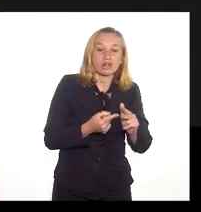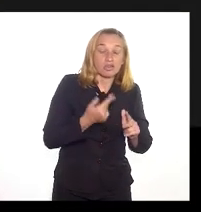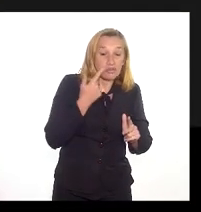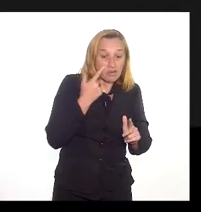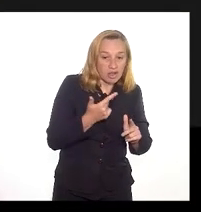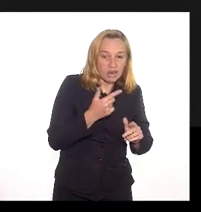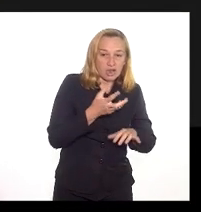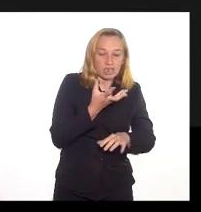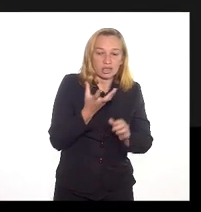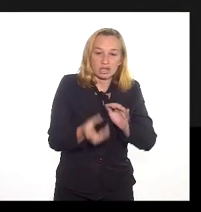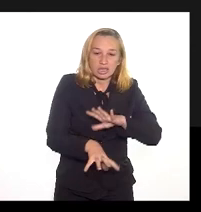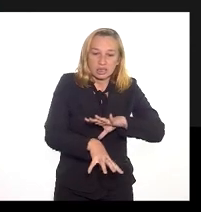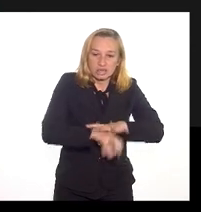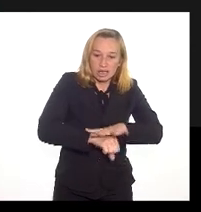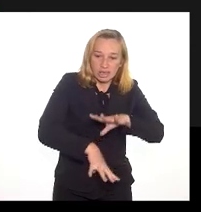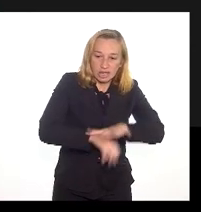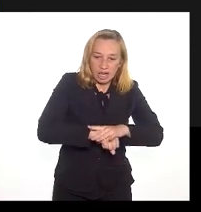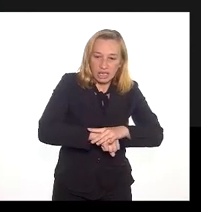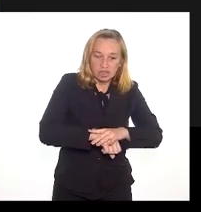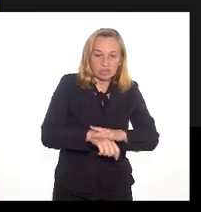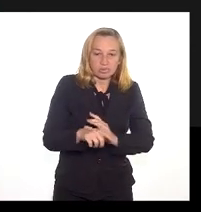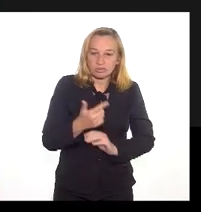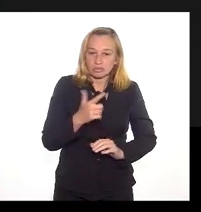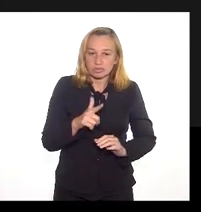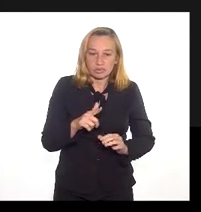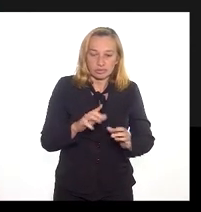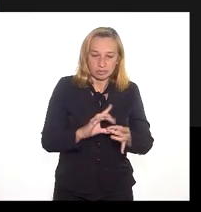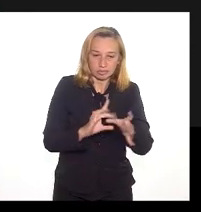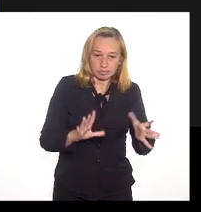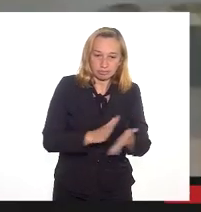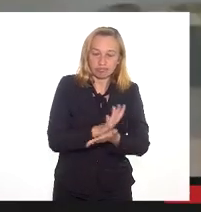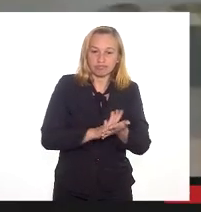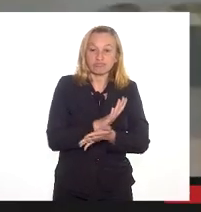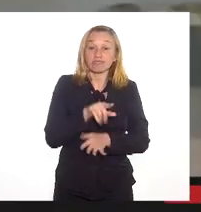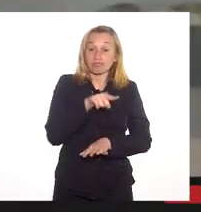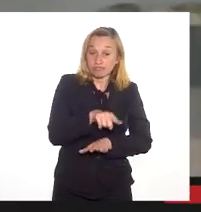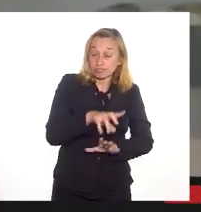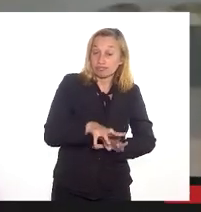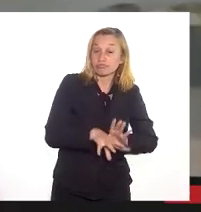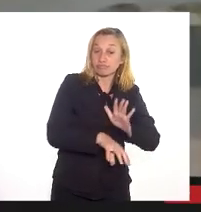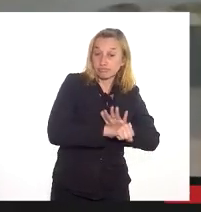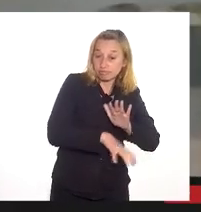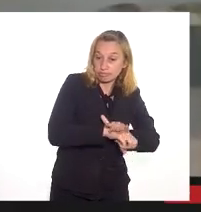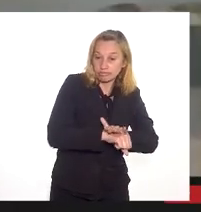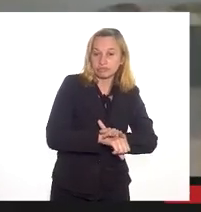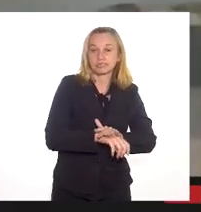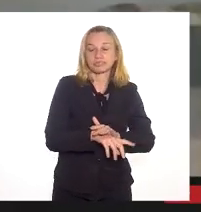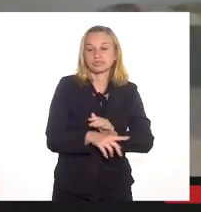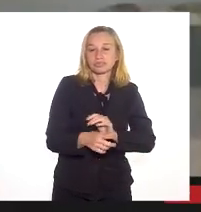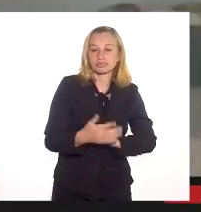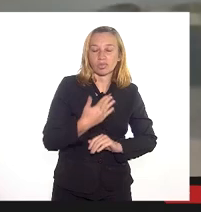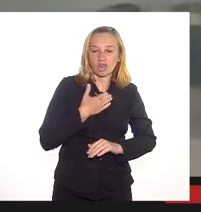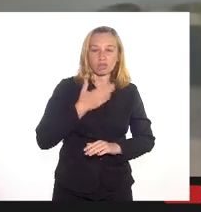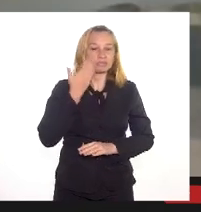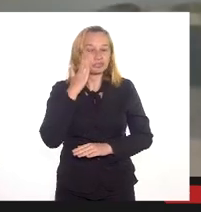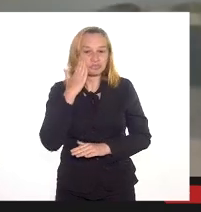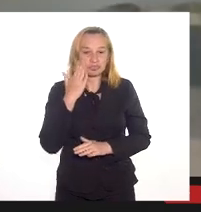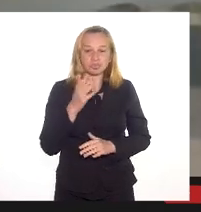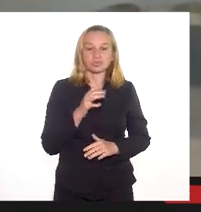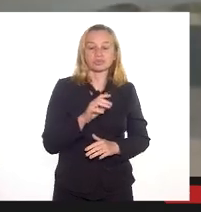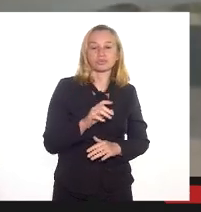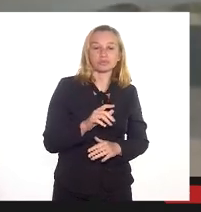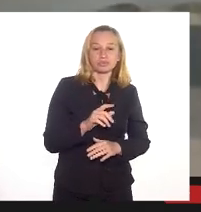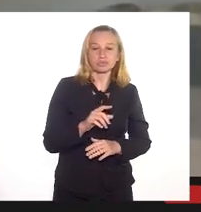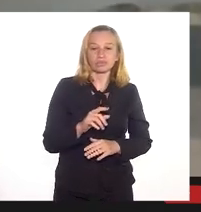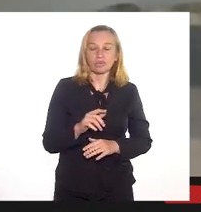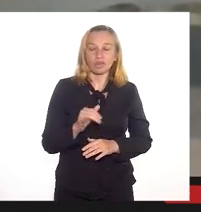dragagem criminosa ali sem autorização ambiental e que essa dragagem, no meu entender, não só a LERJ quanto o INEA. Se ela